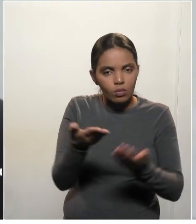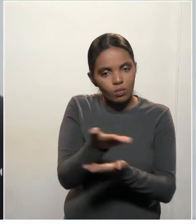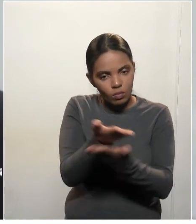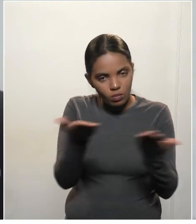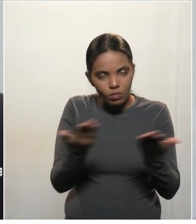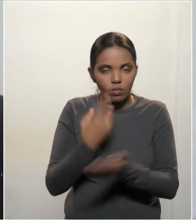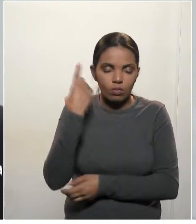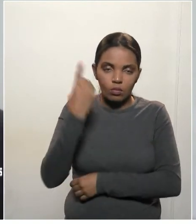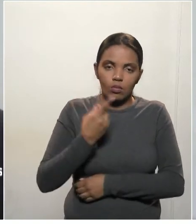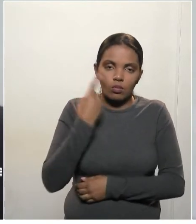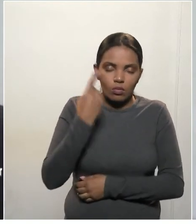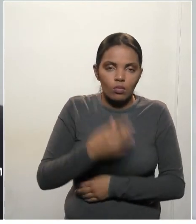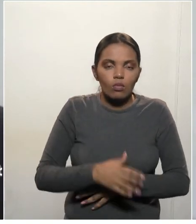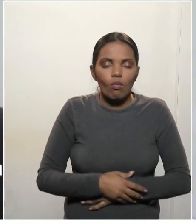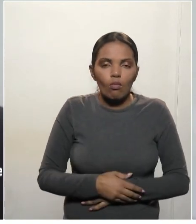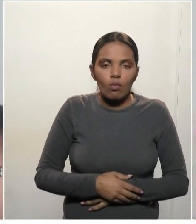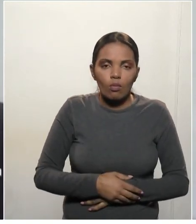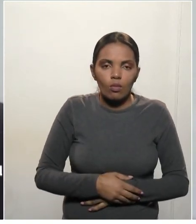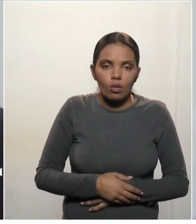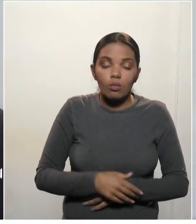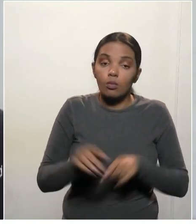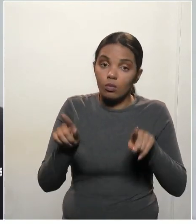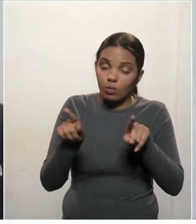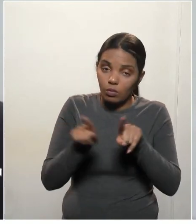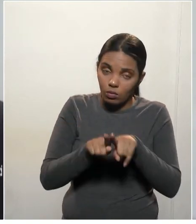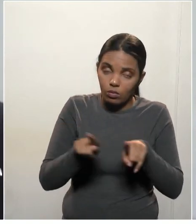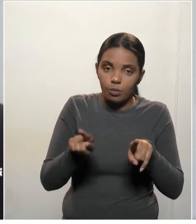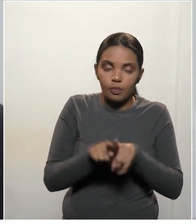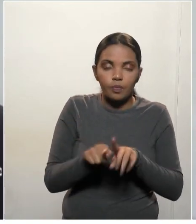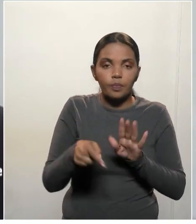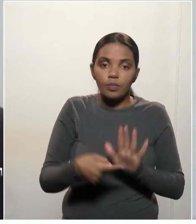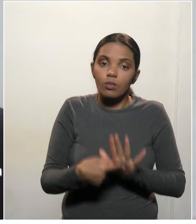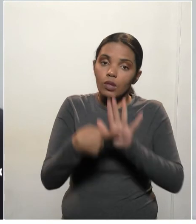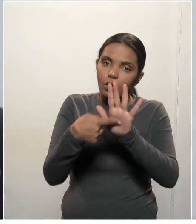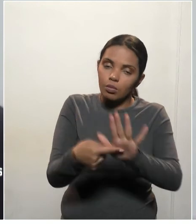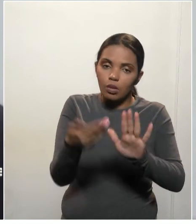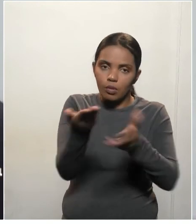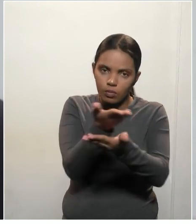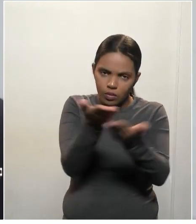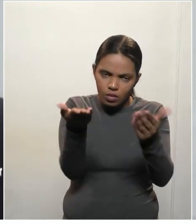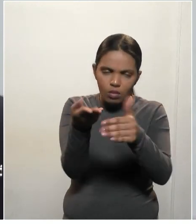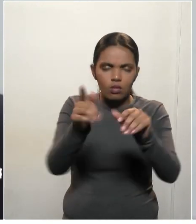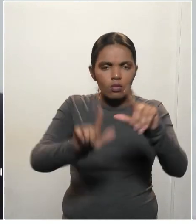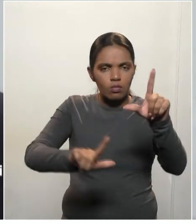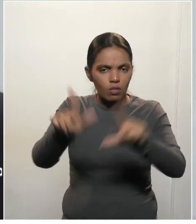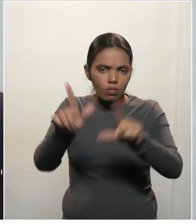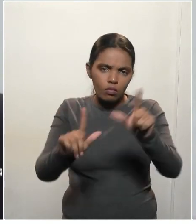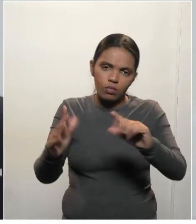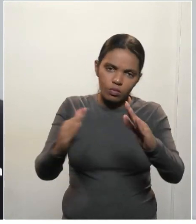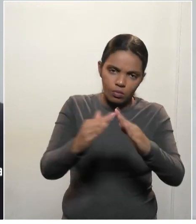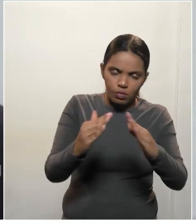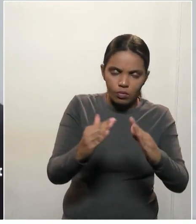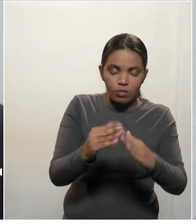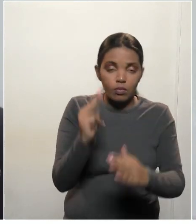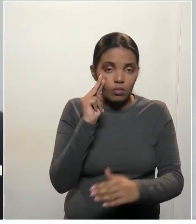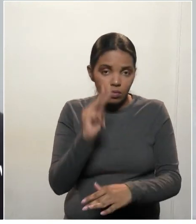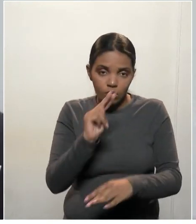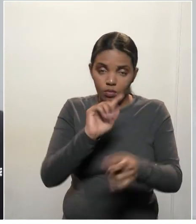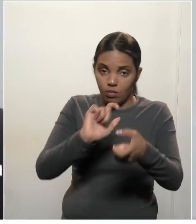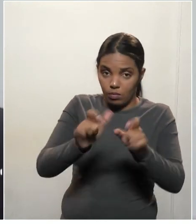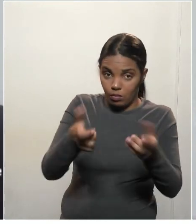com vossas excelências, compartilhar isso com quem está acompanhando esse debate, essa